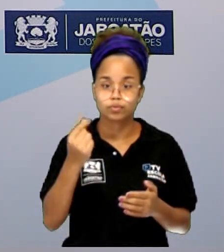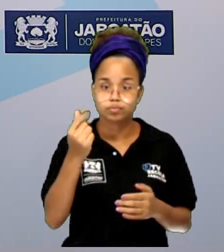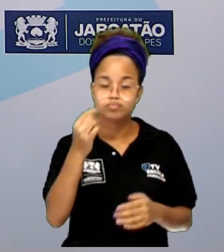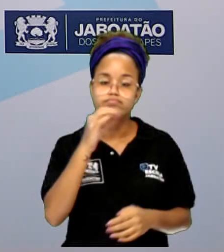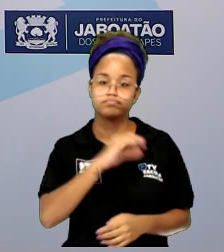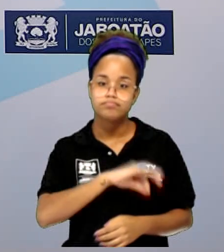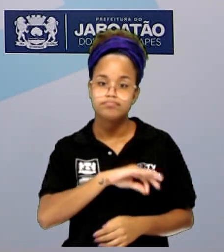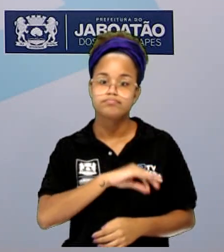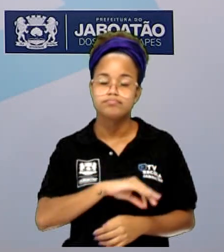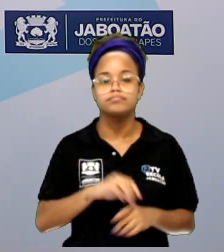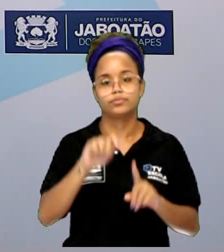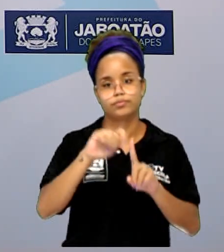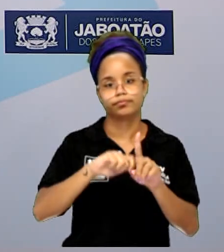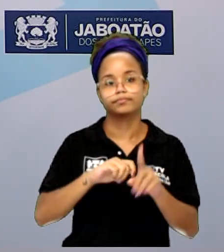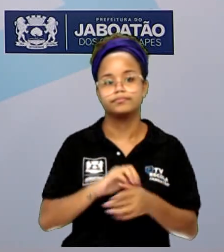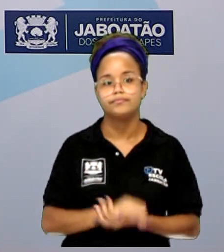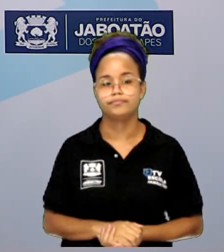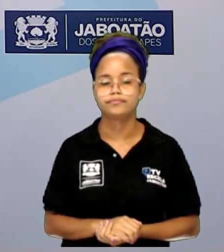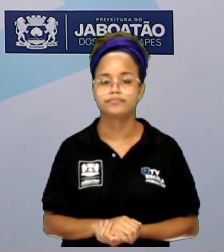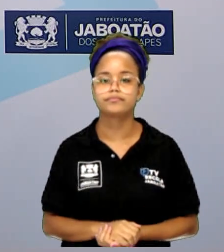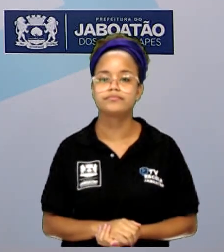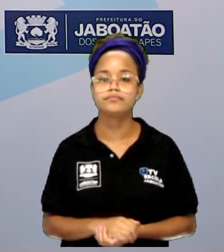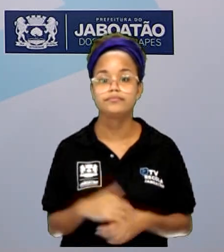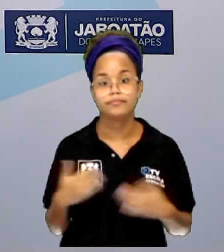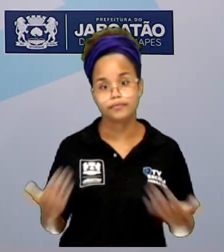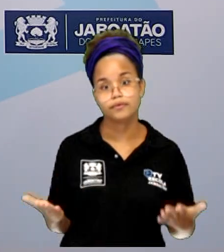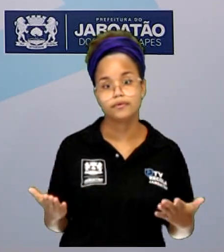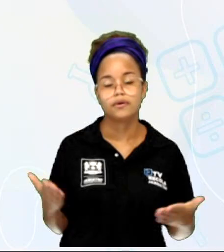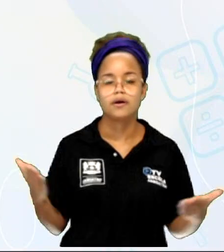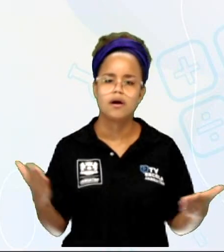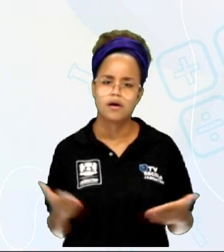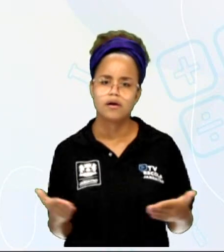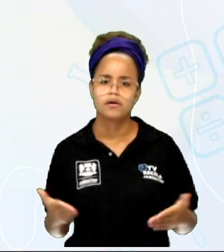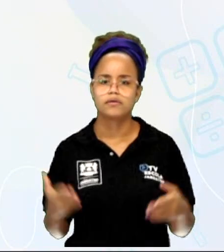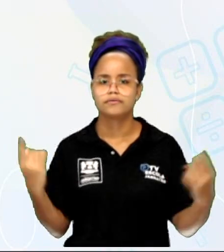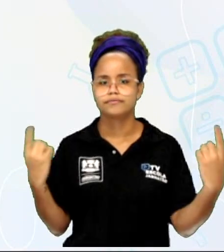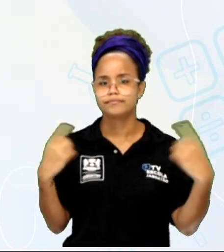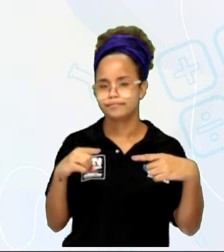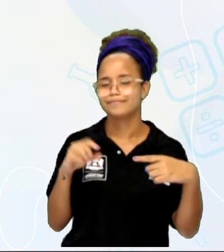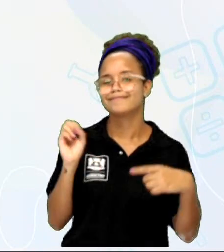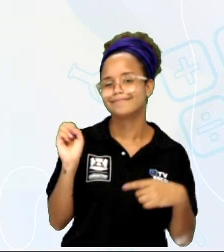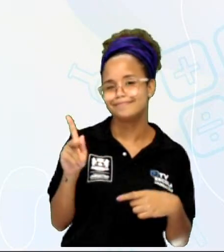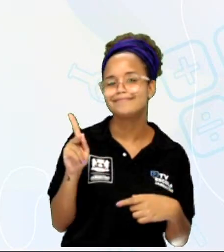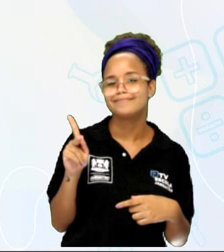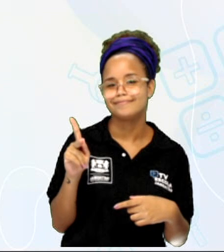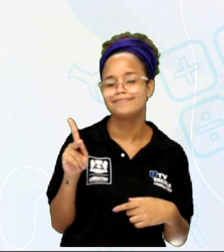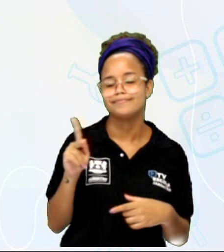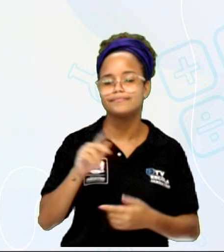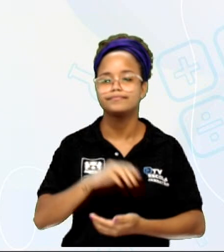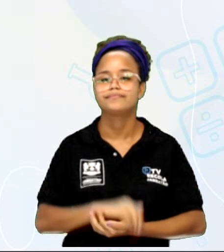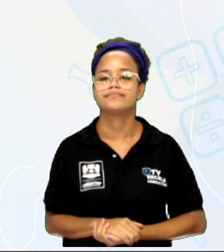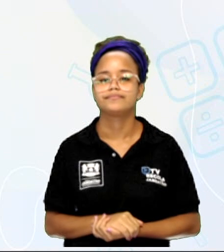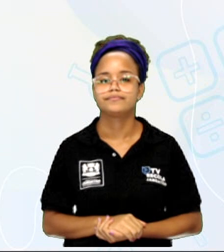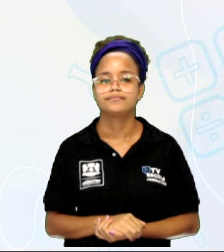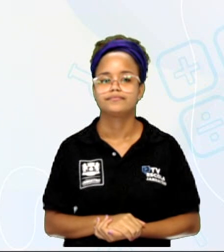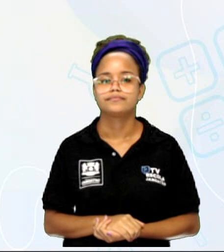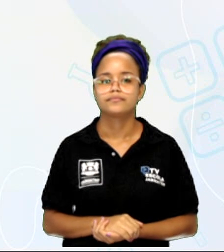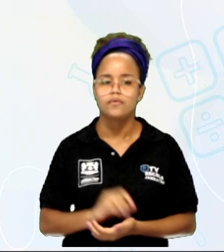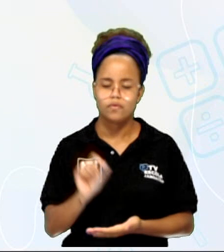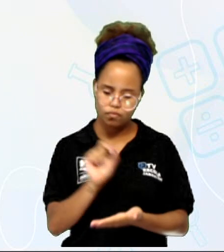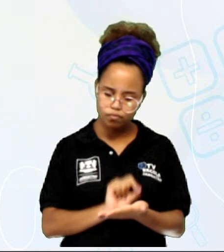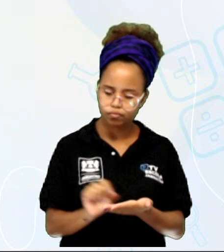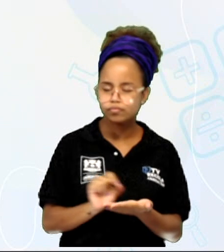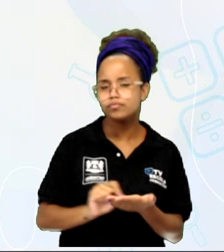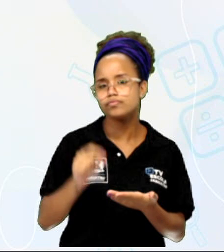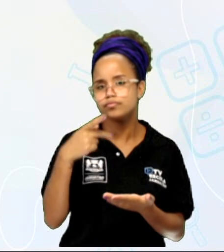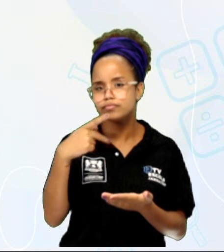final do mês, tá certo? Bom, vamos lá para o nosso desafio, tá? Já nosso tradicional desafio aqui. Escreva aí no